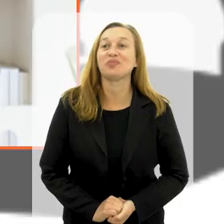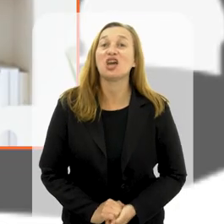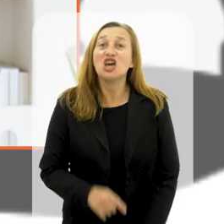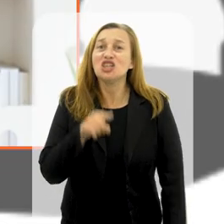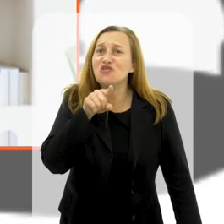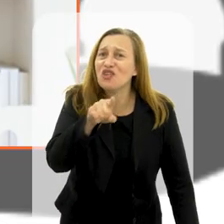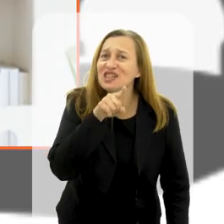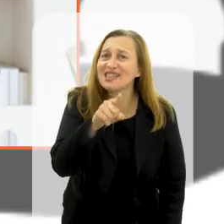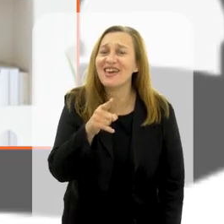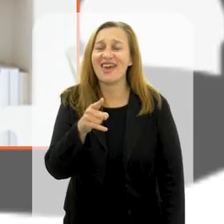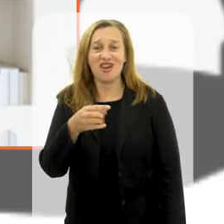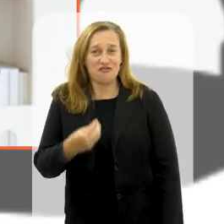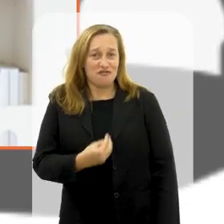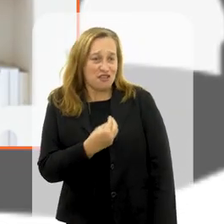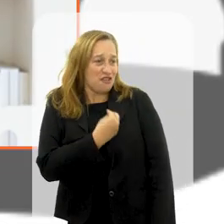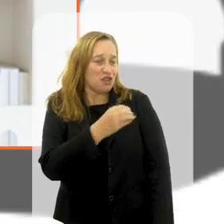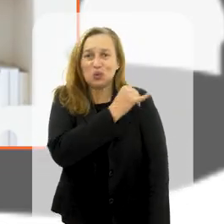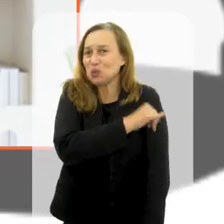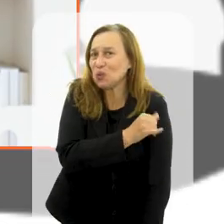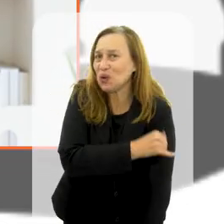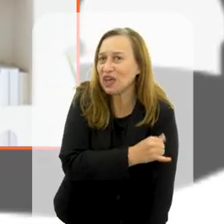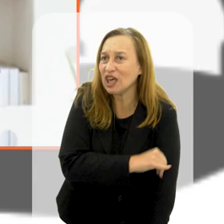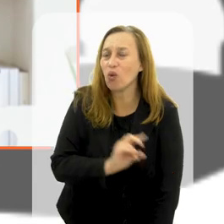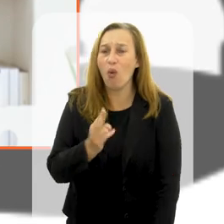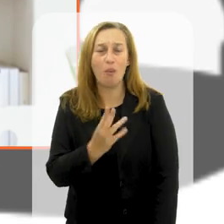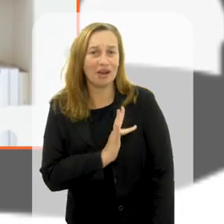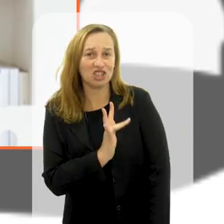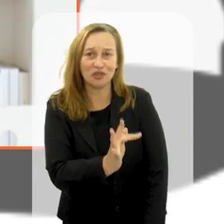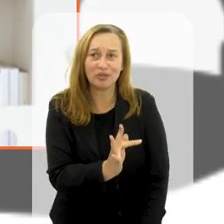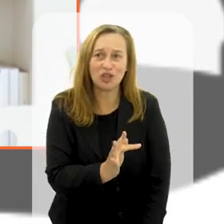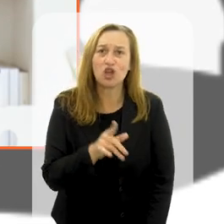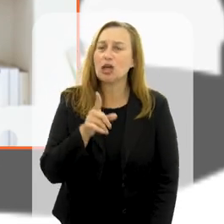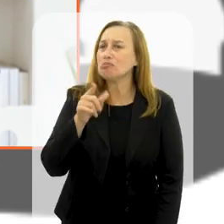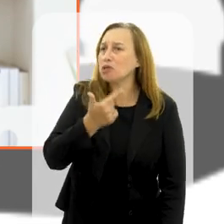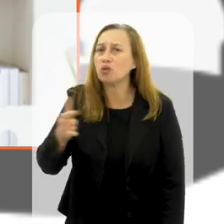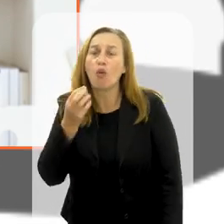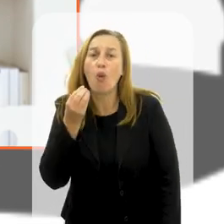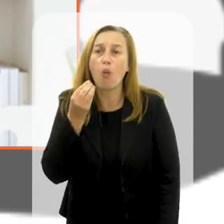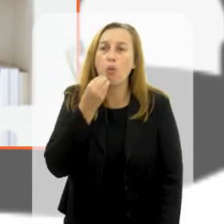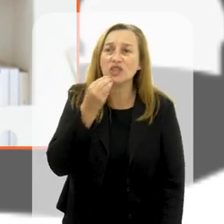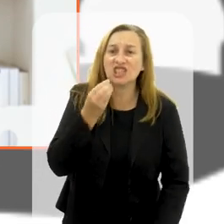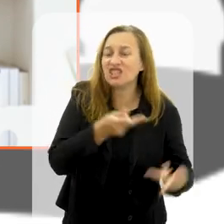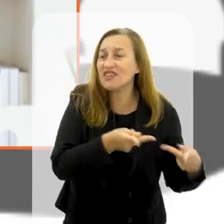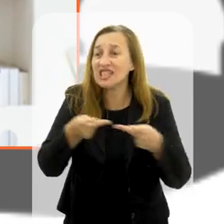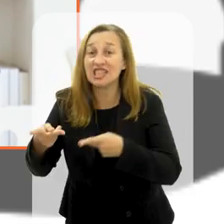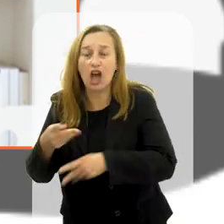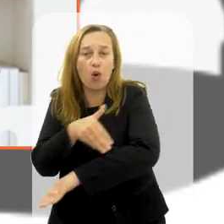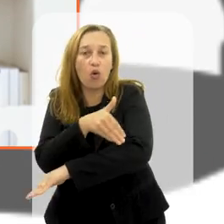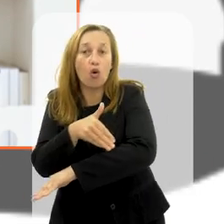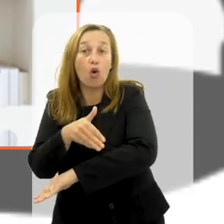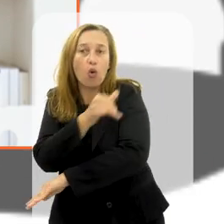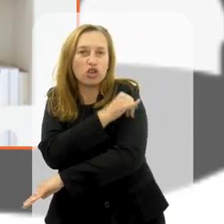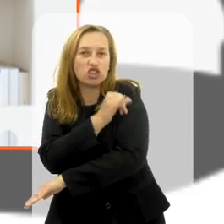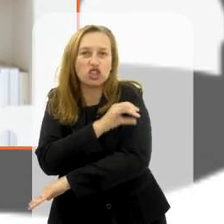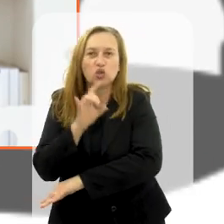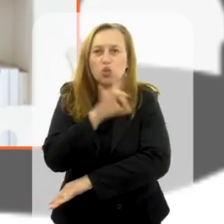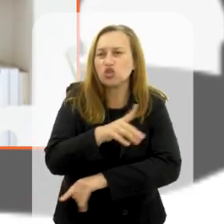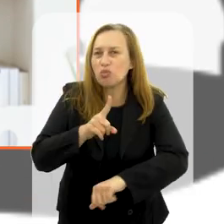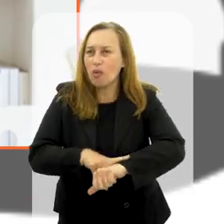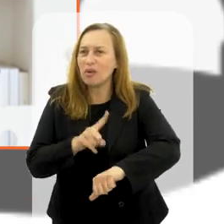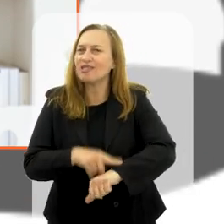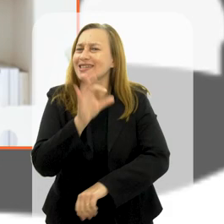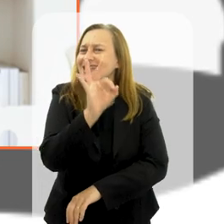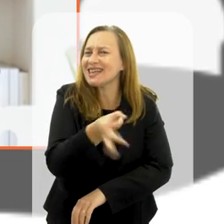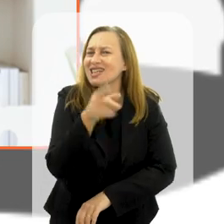Se você é carioca, fluminense ou ainda teve a oportunidade de visitar o Rio de Janeiro nos últimos tempos,